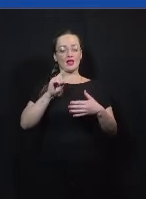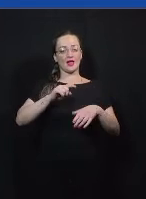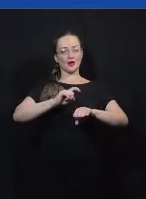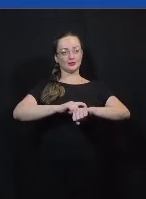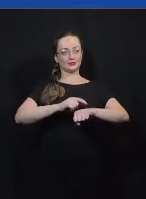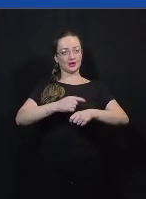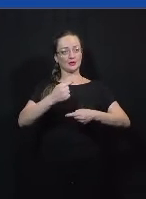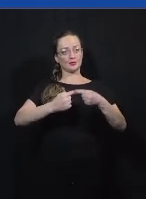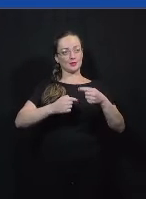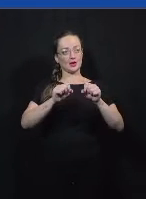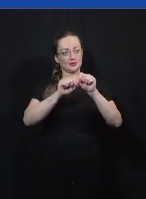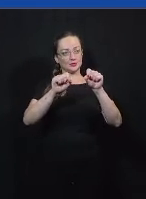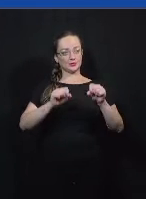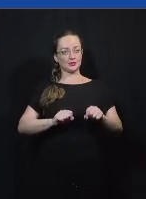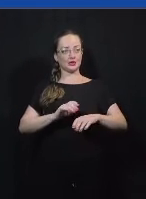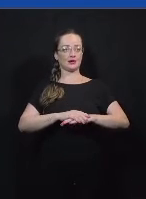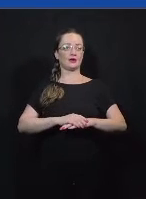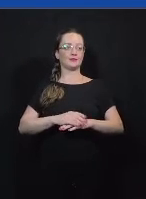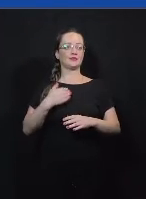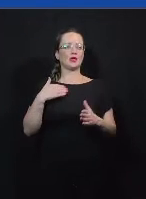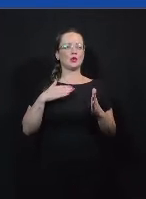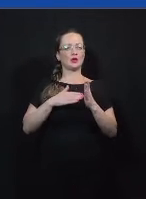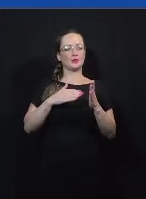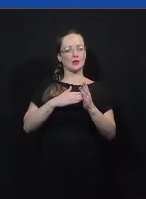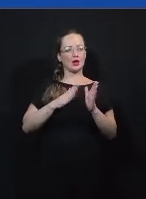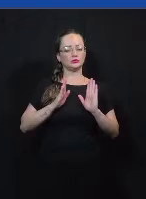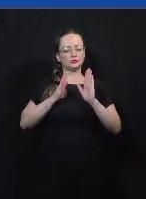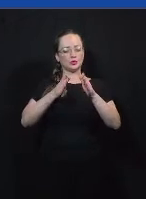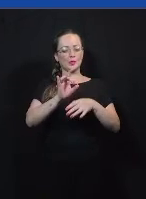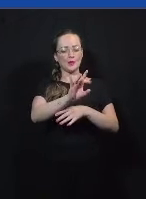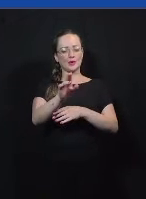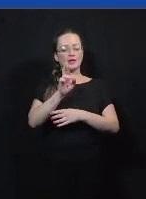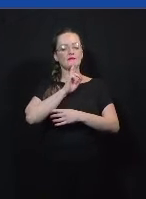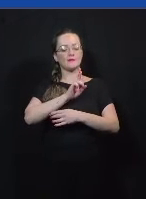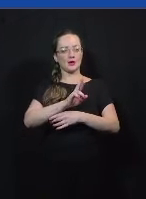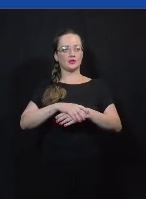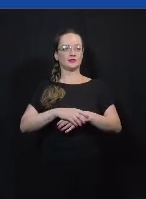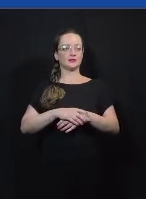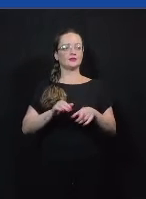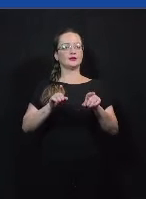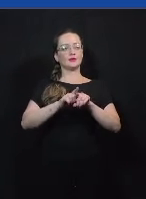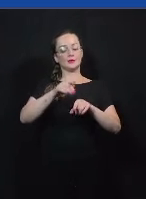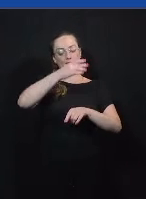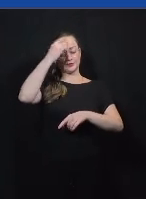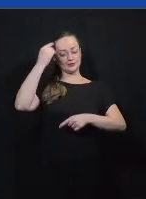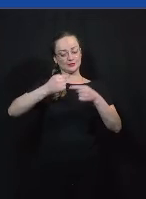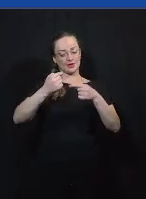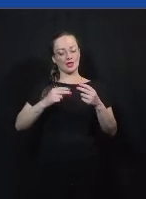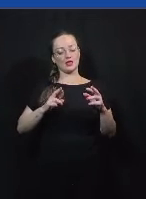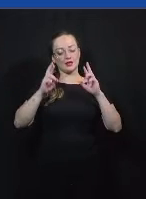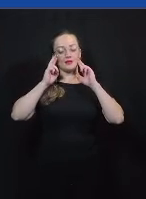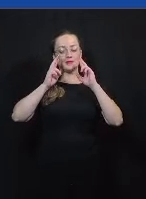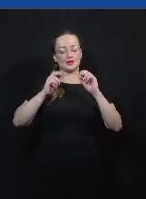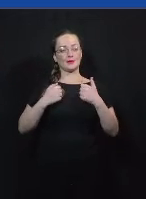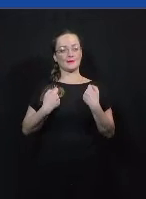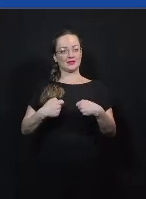estruturado, a gente tem tempos limitados, designados para cada resposta, e os debatedores precisam respeitar esse tempo.